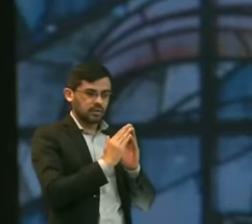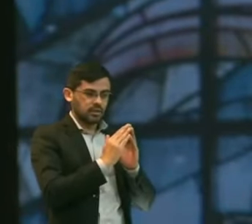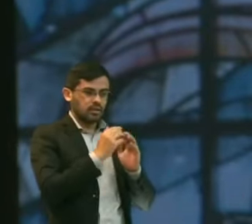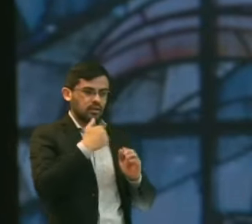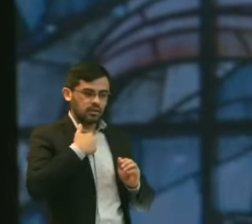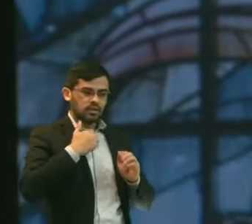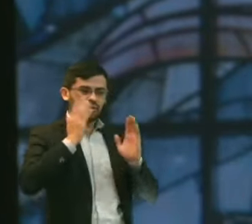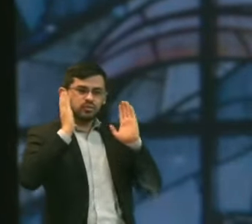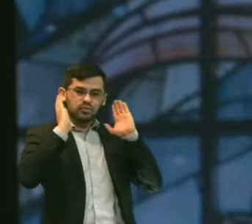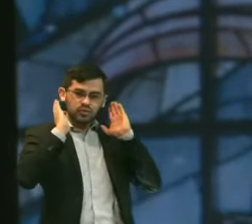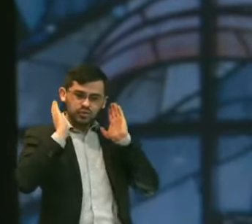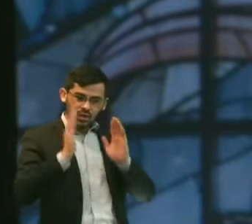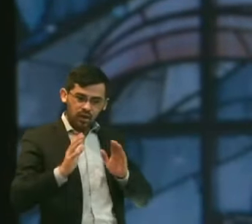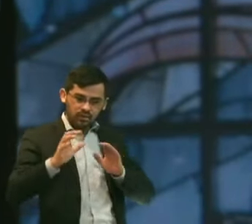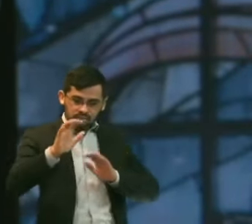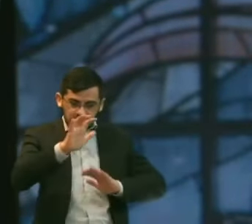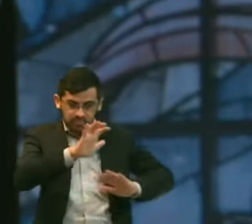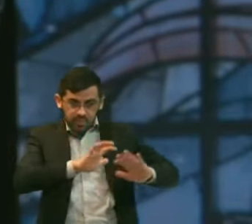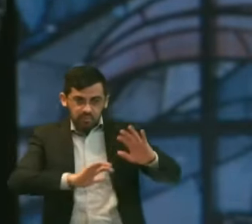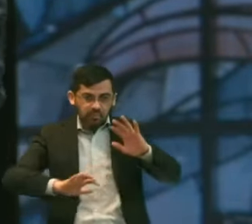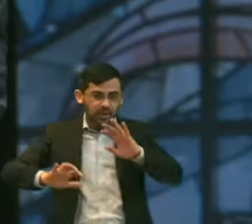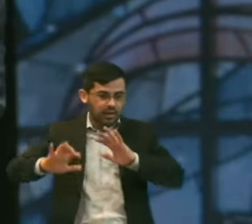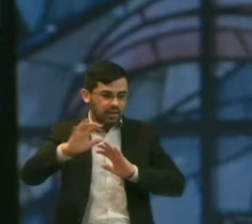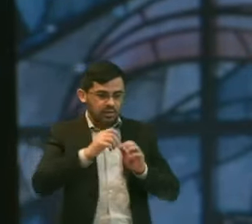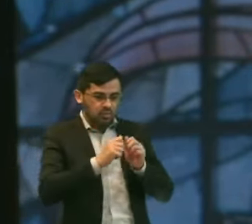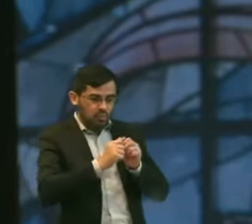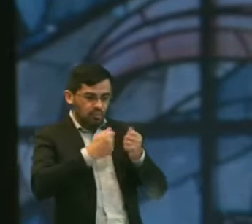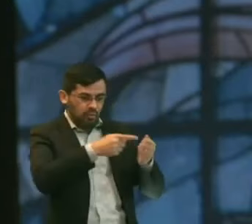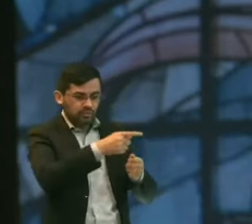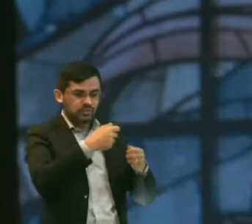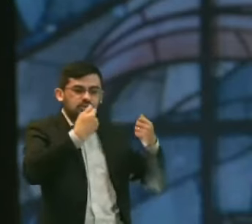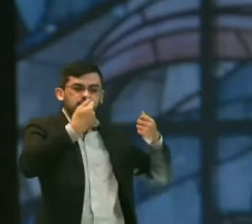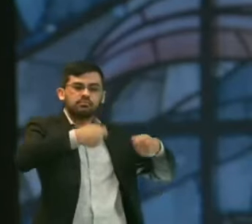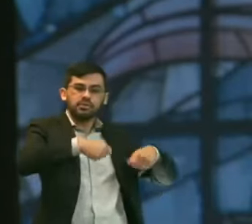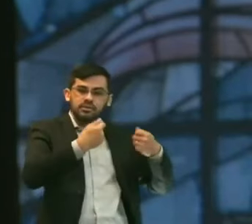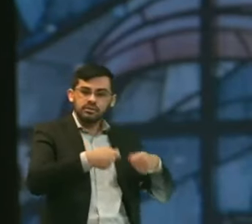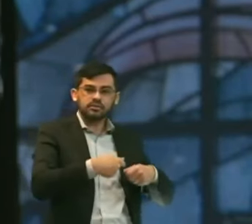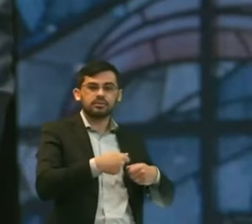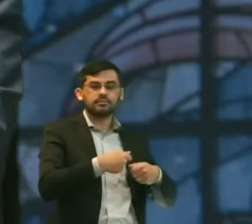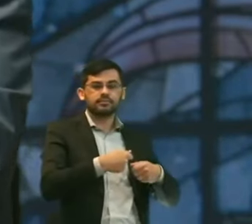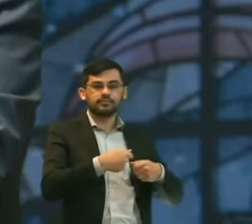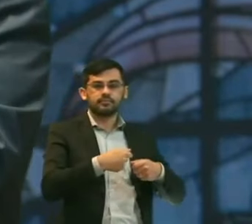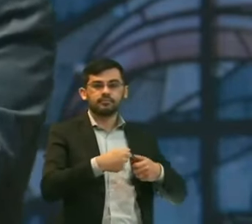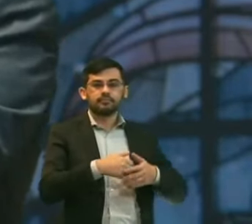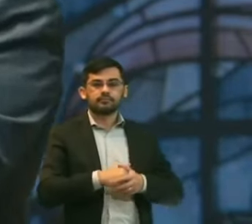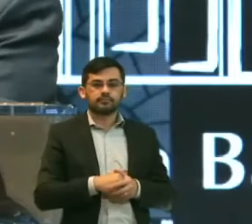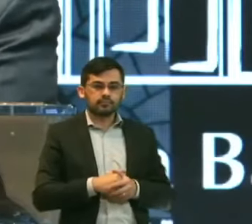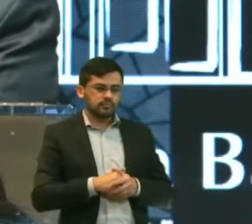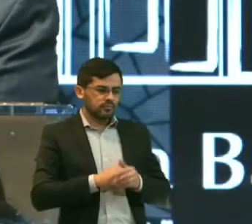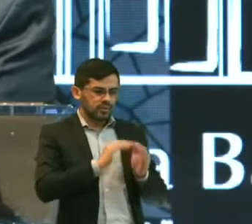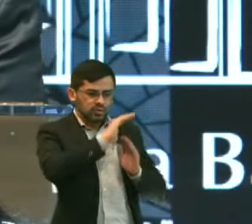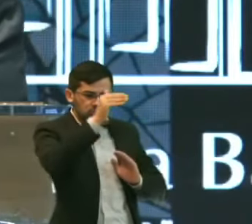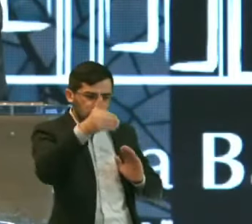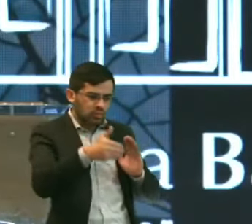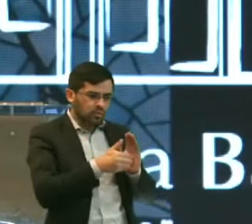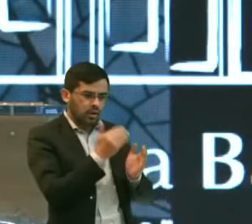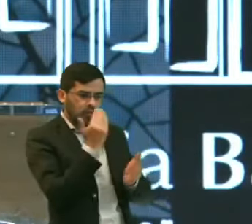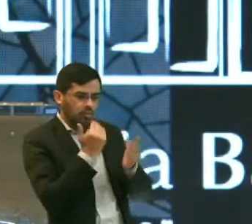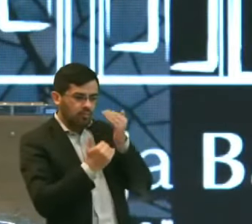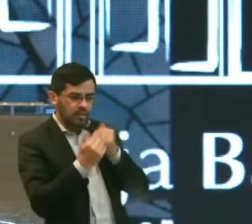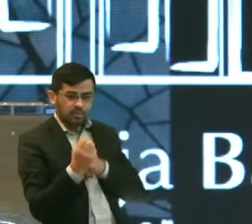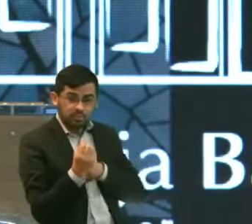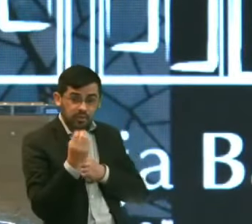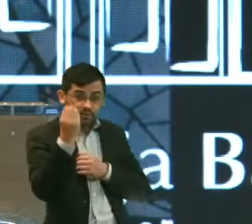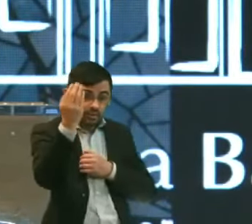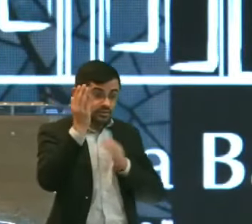Eu já Providenciei O pão Que você Precisa O alimento Para a viagem